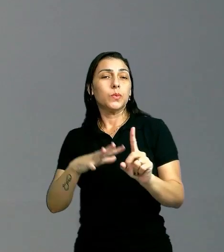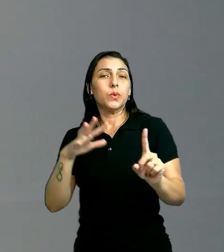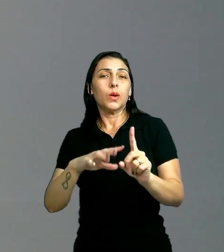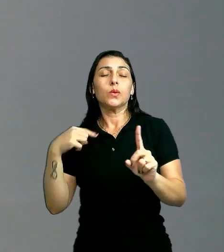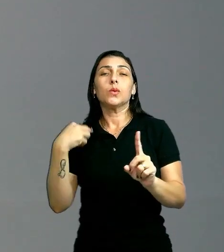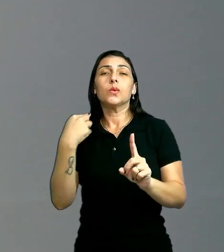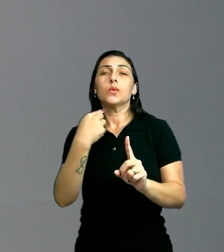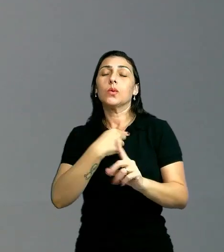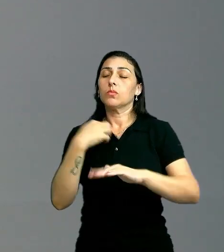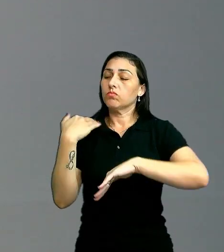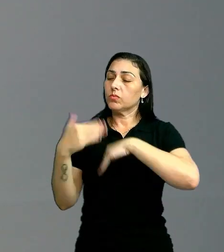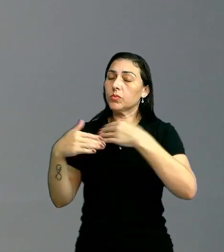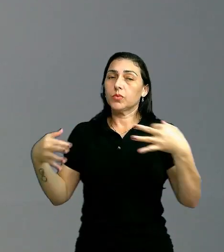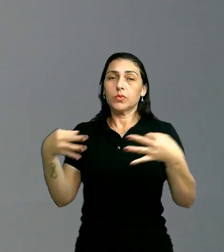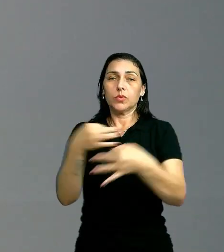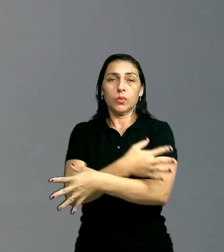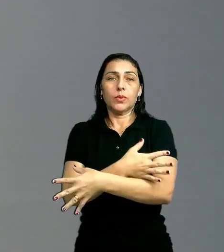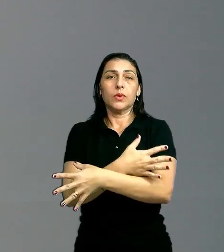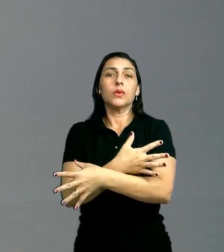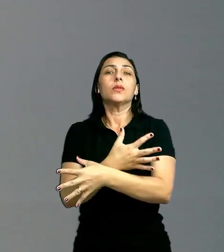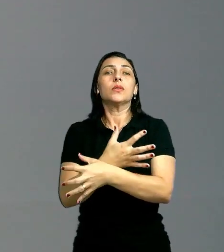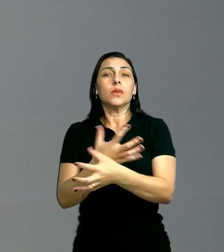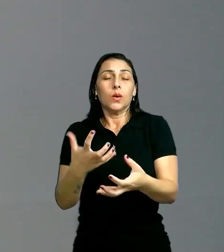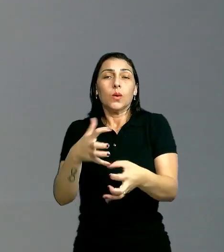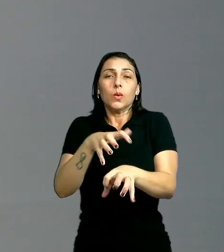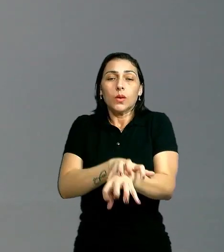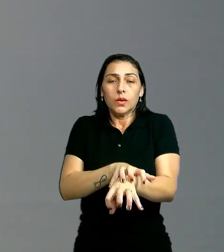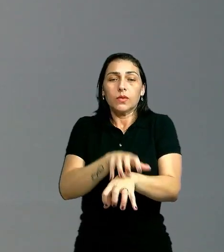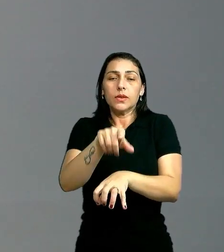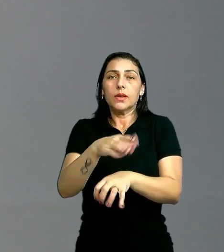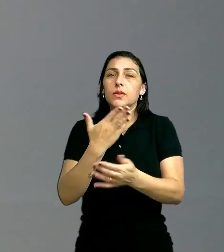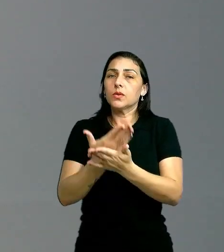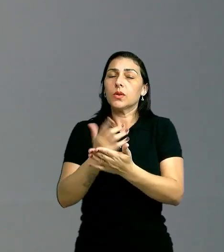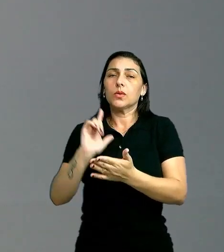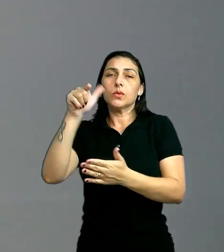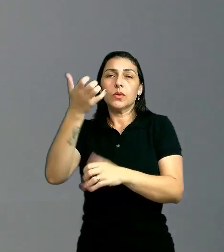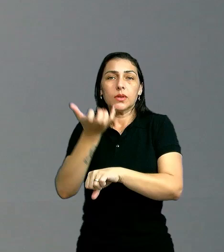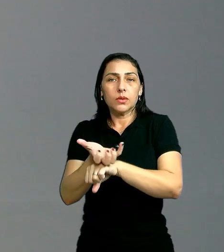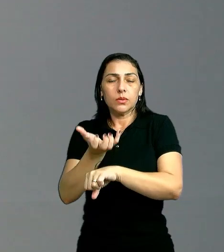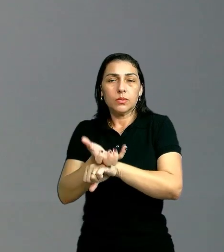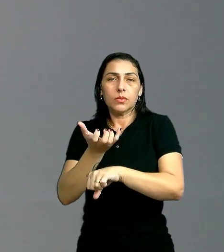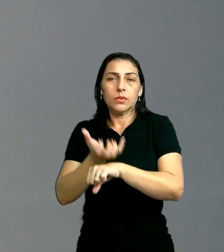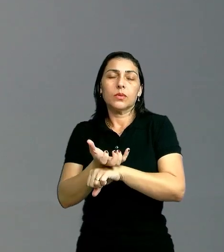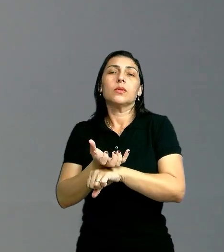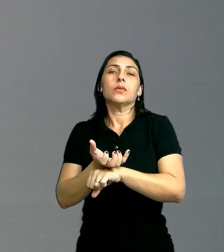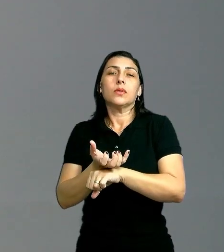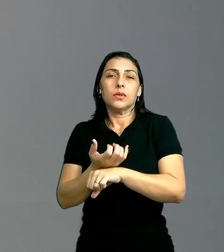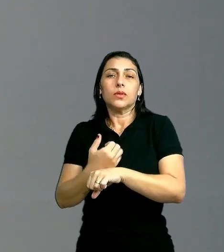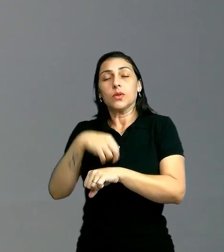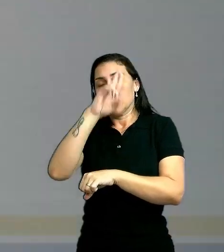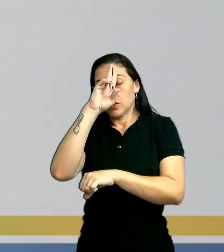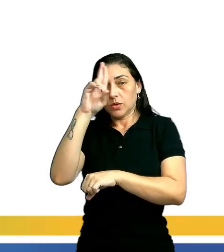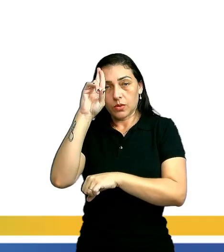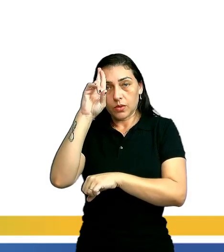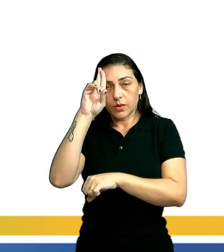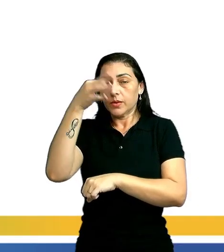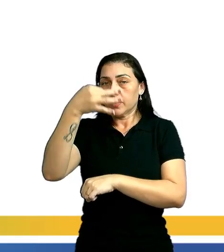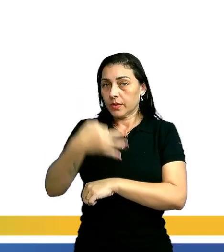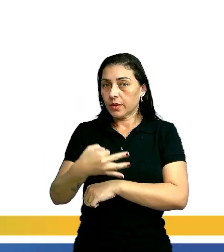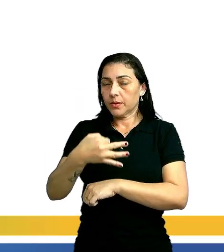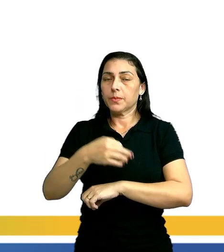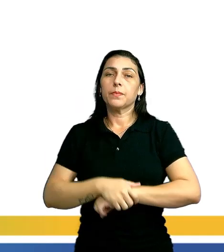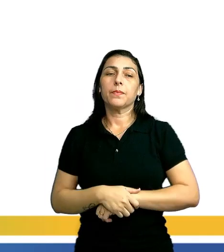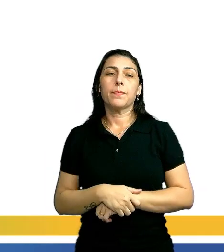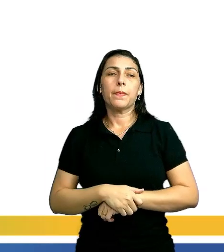do nosso processo de formação e colonização, que você estuda nos outros componentes, como o componente de história, correto?